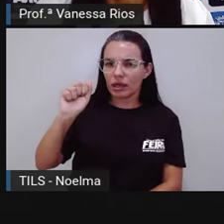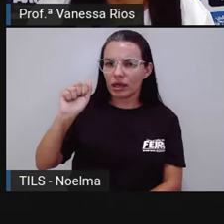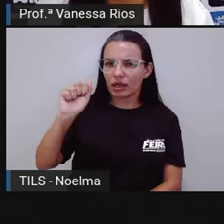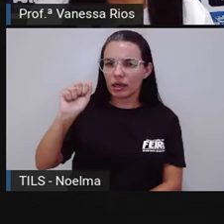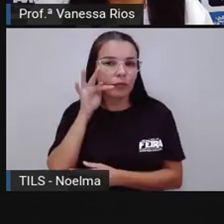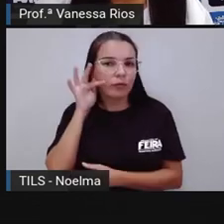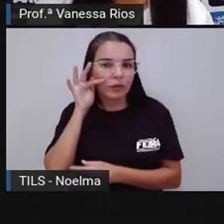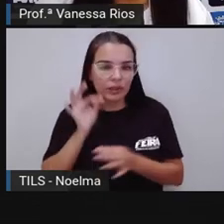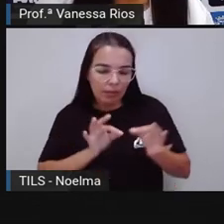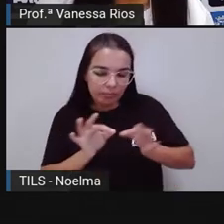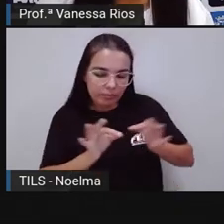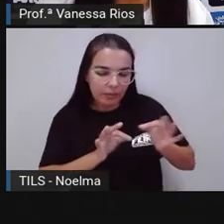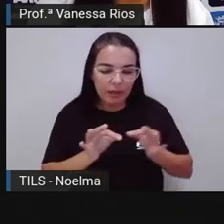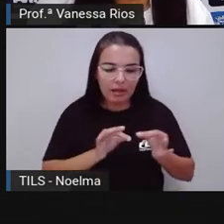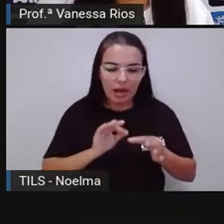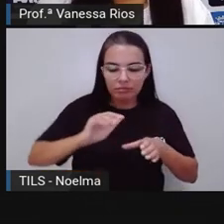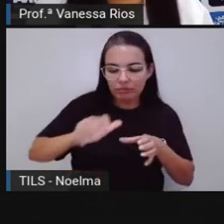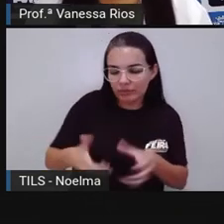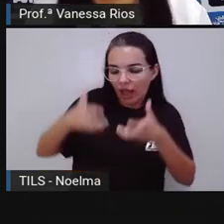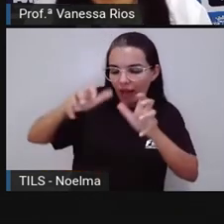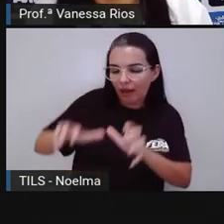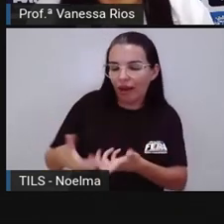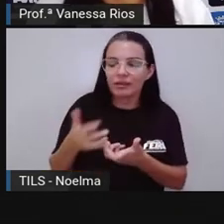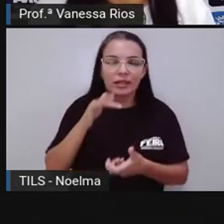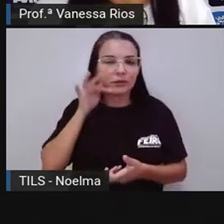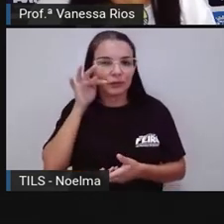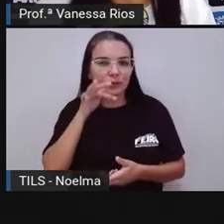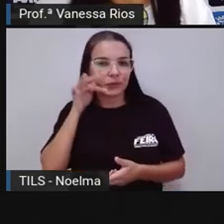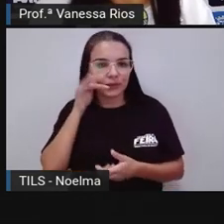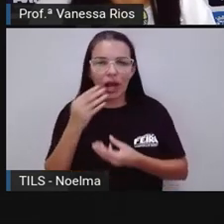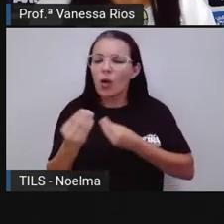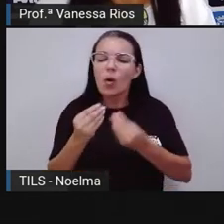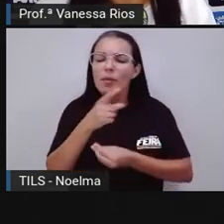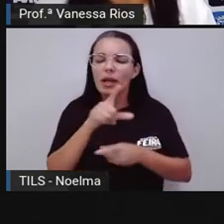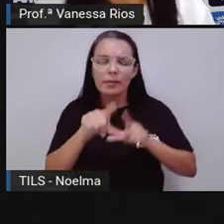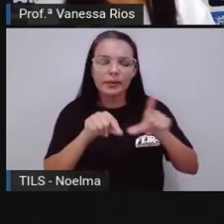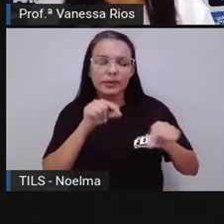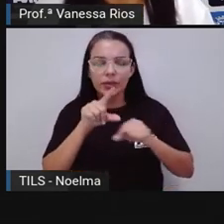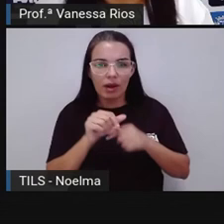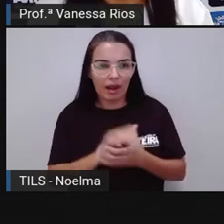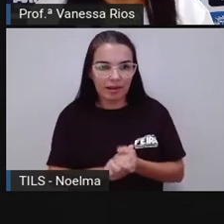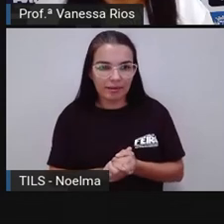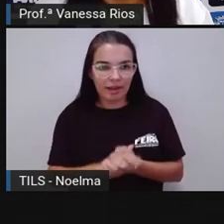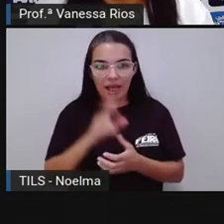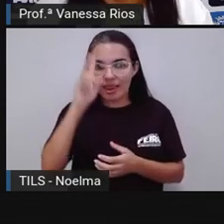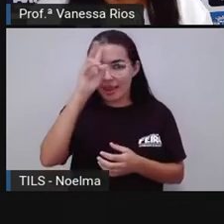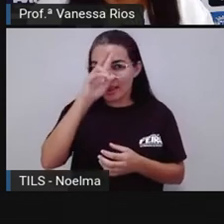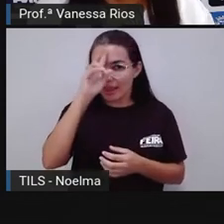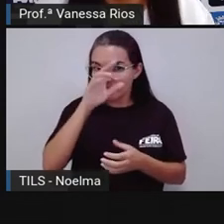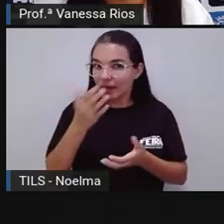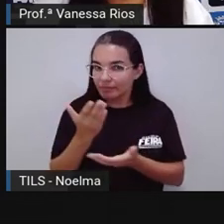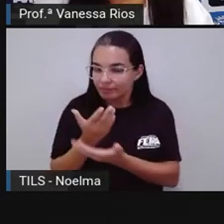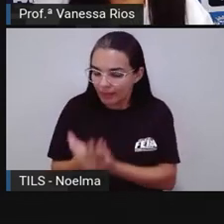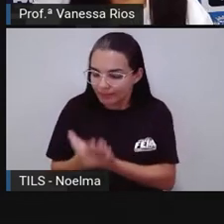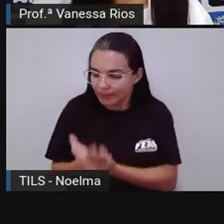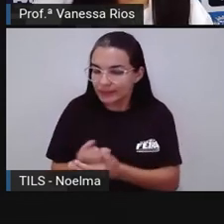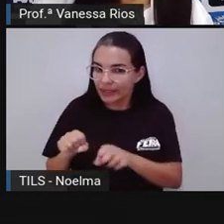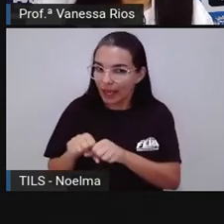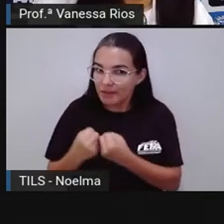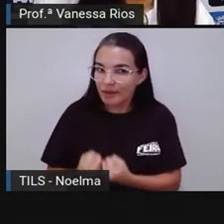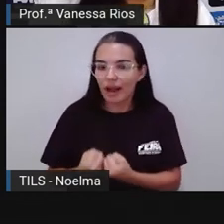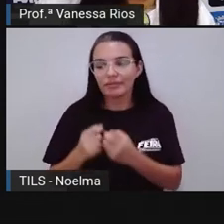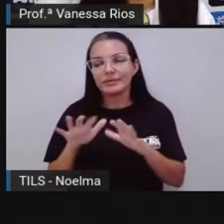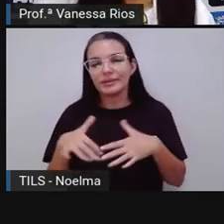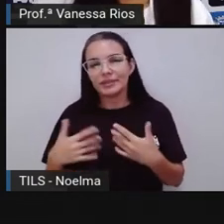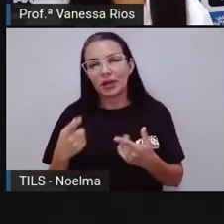frutas para preparar uma salada. De que forma ela pode escolher as frutas? Lembra aí que a balança está quebrada. E a gente precisa